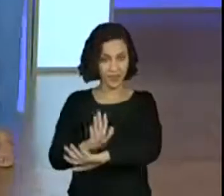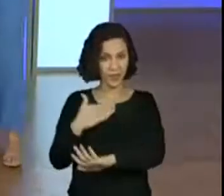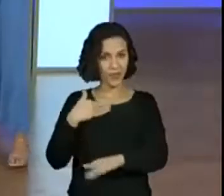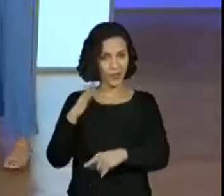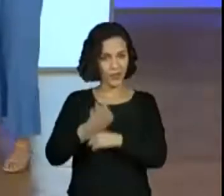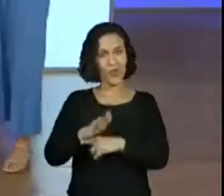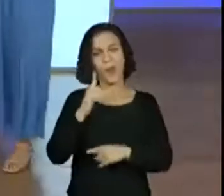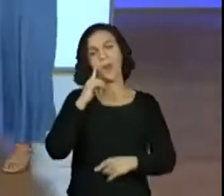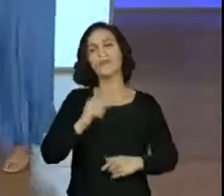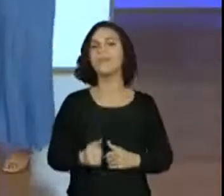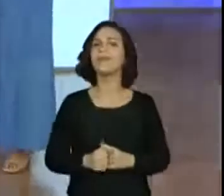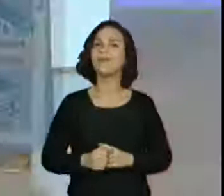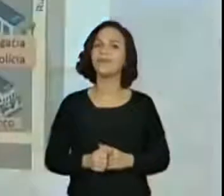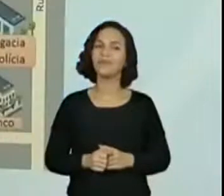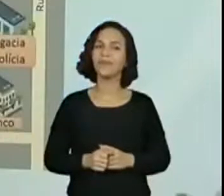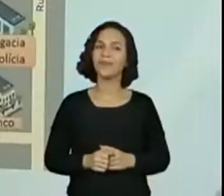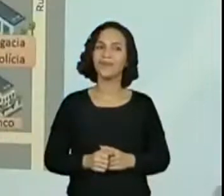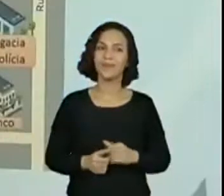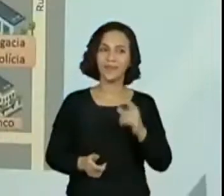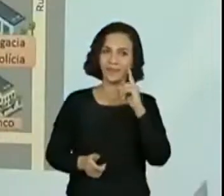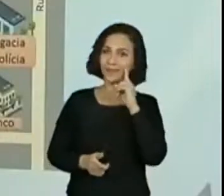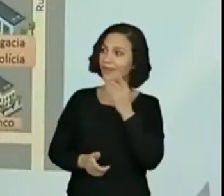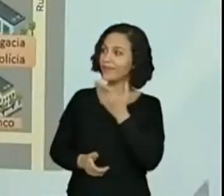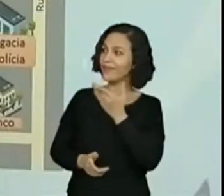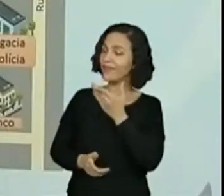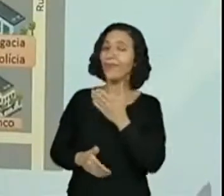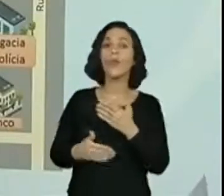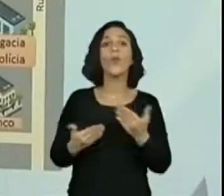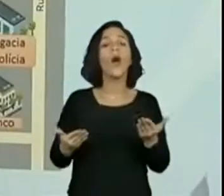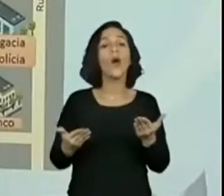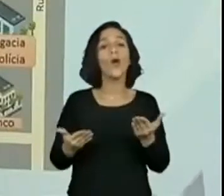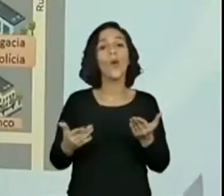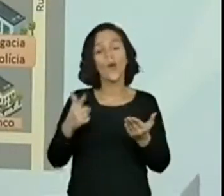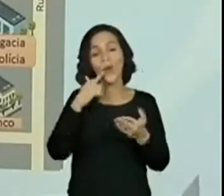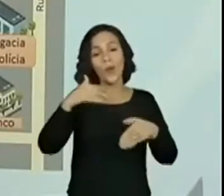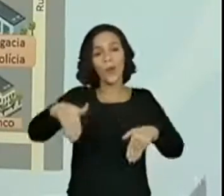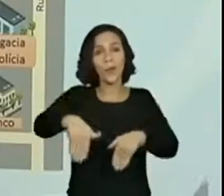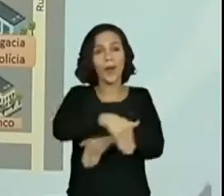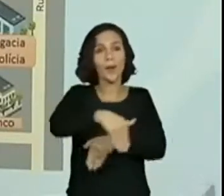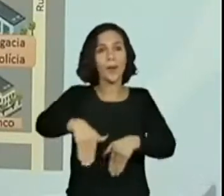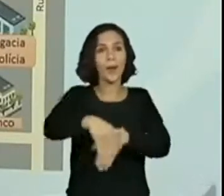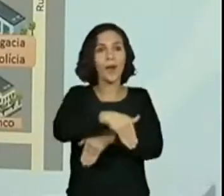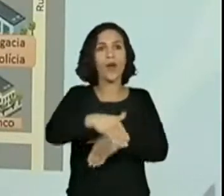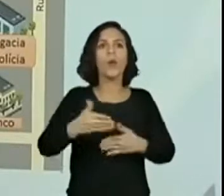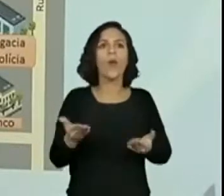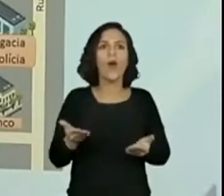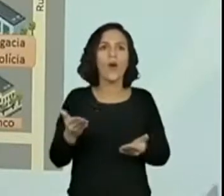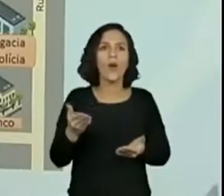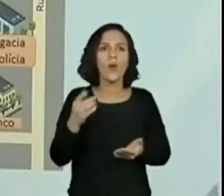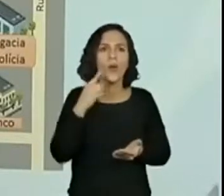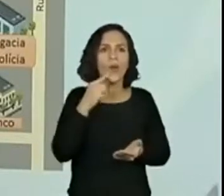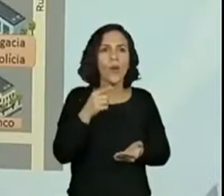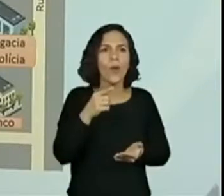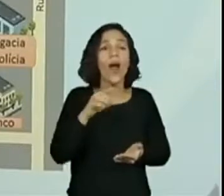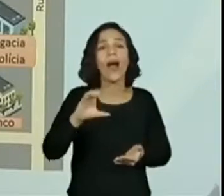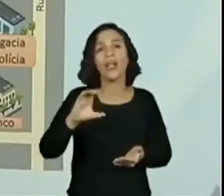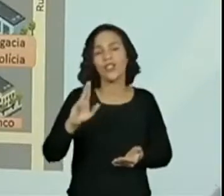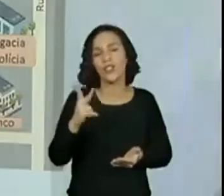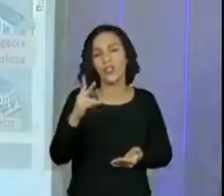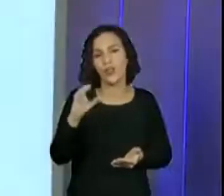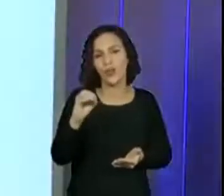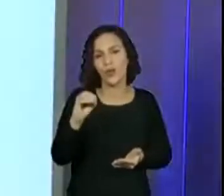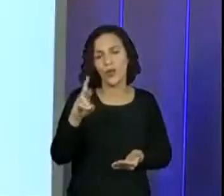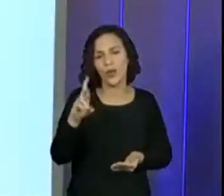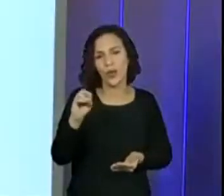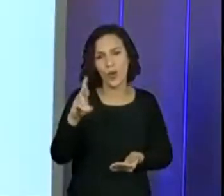tá bom? Olha lá, qual é a Avenida Paralela à Avenida Chororó, professora? A gente está ali, olha, mas aí você veio,